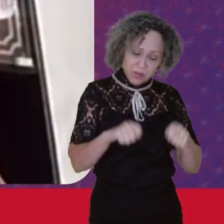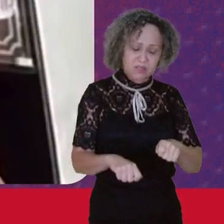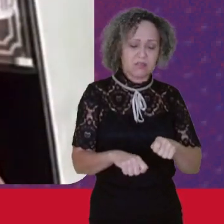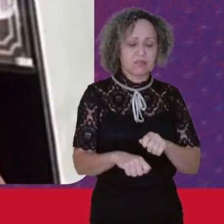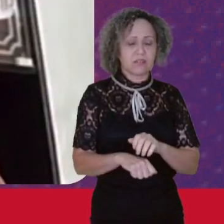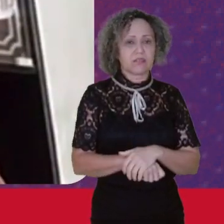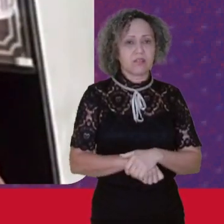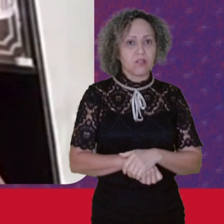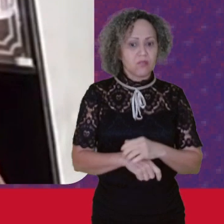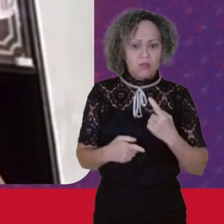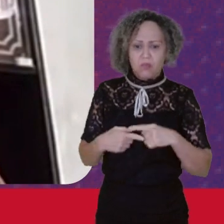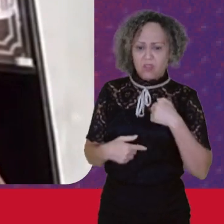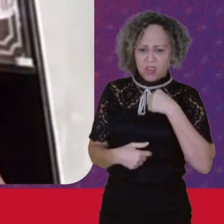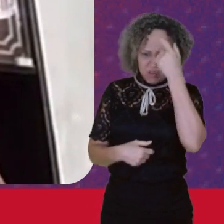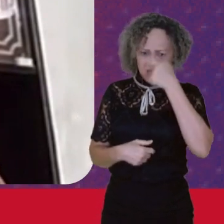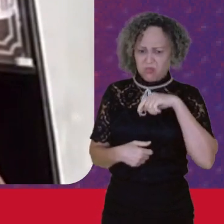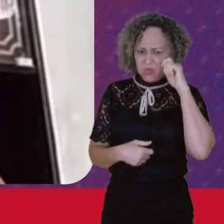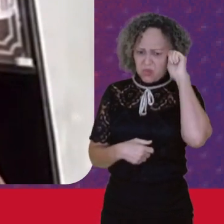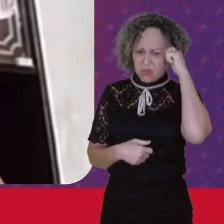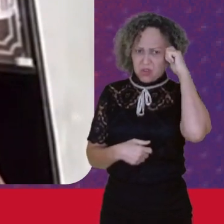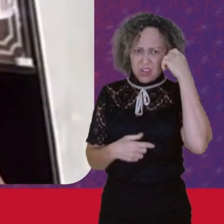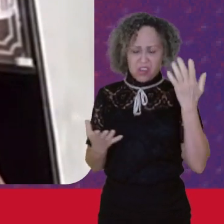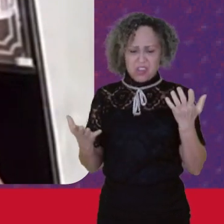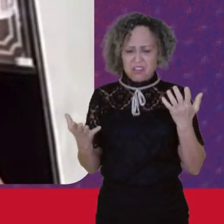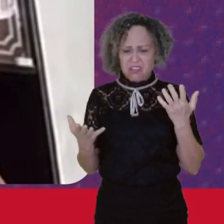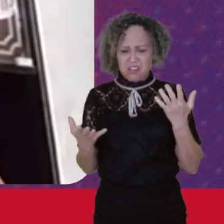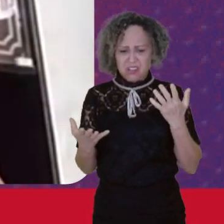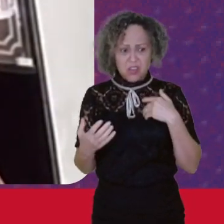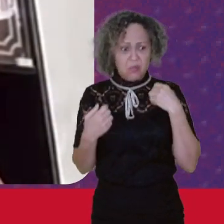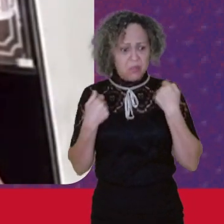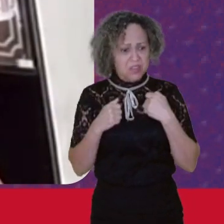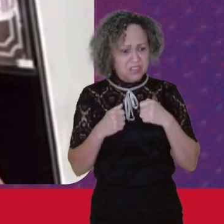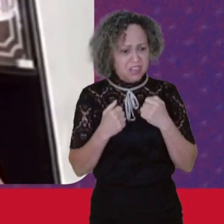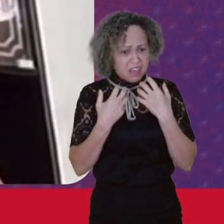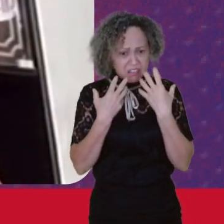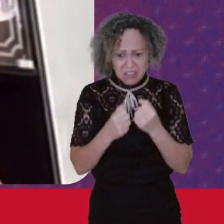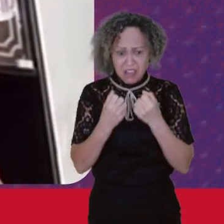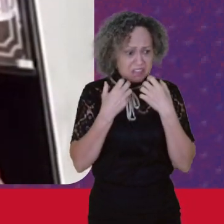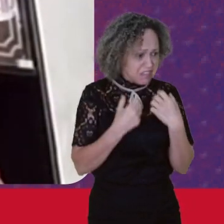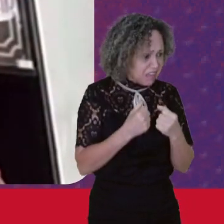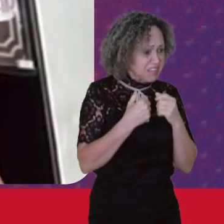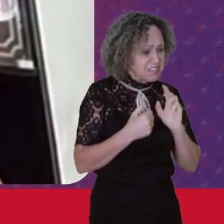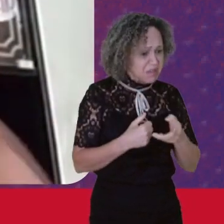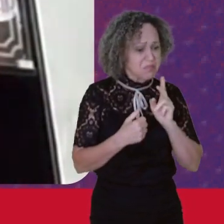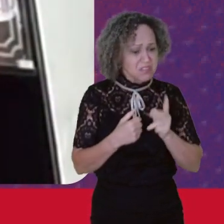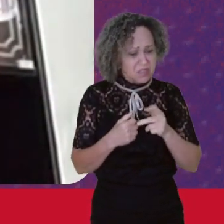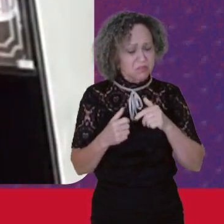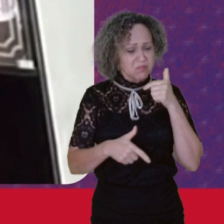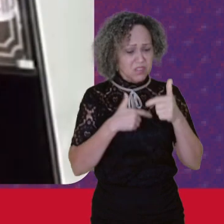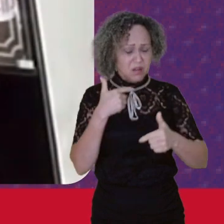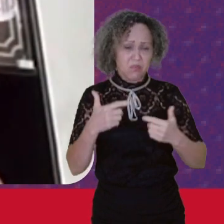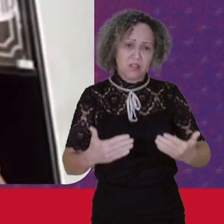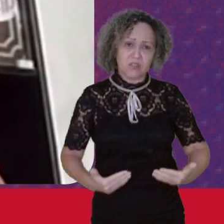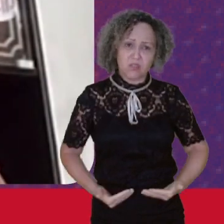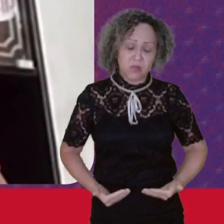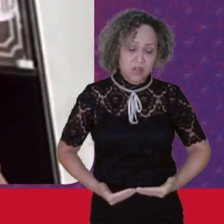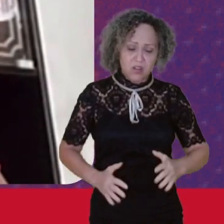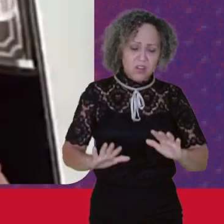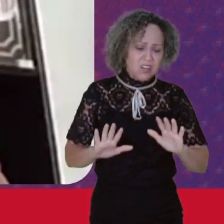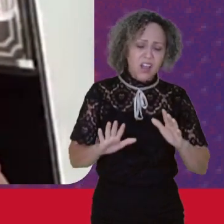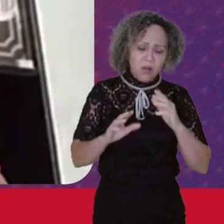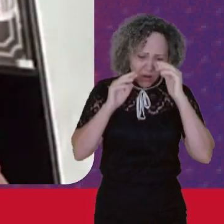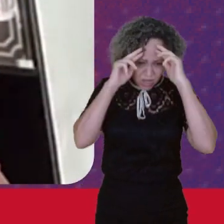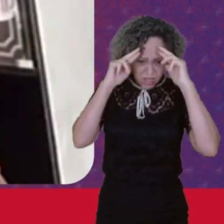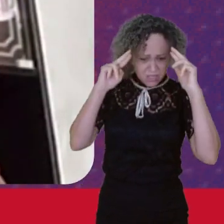Não é porque Eu sou negra Que eu tenho Que aceitar Que eu tenho Que aceitar Um serviço De doméstica Não Diminuindo